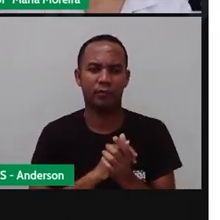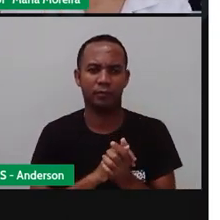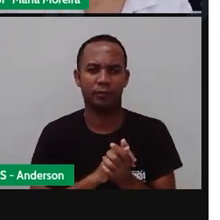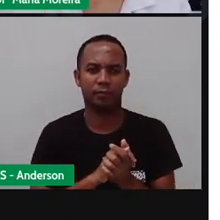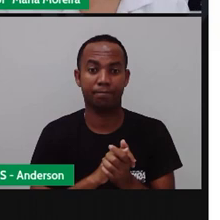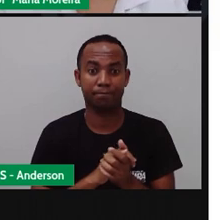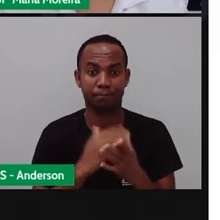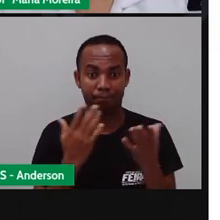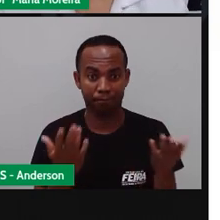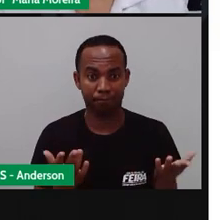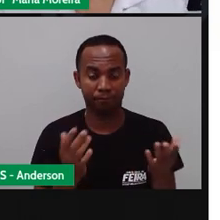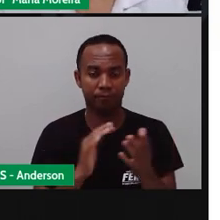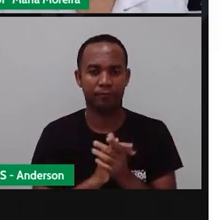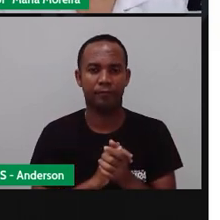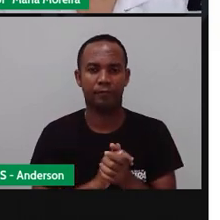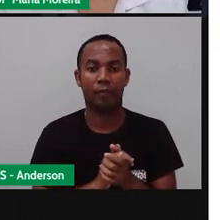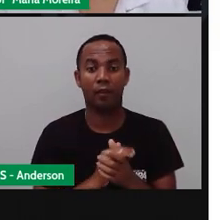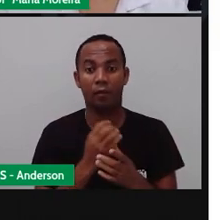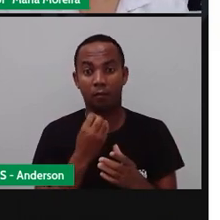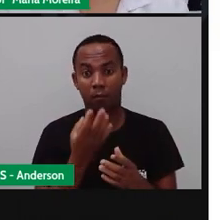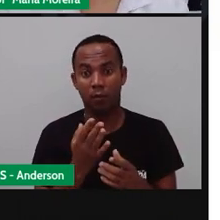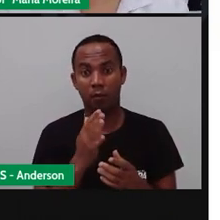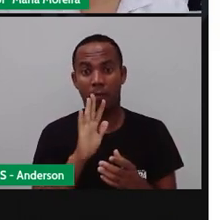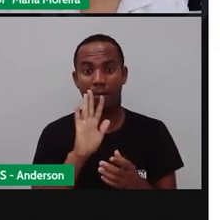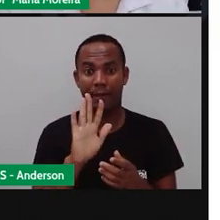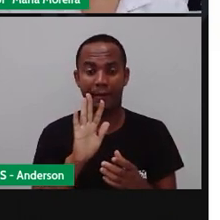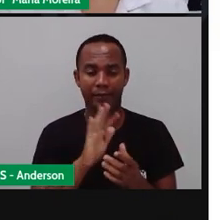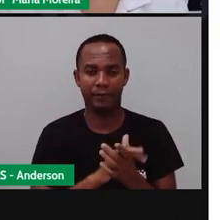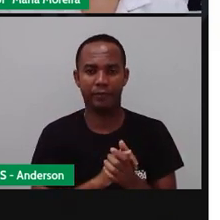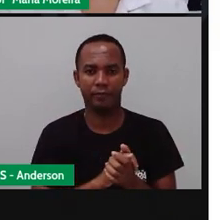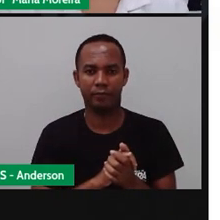Não é isso? Bom Max